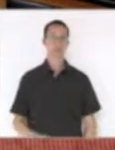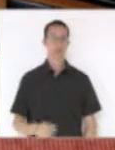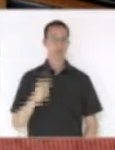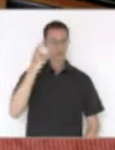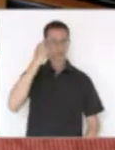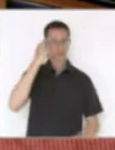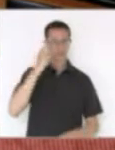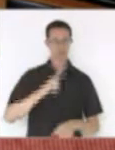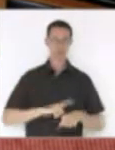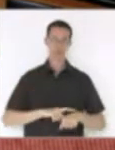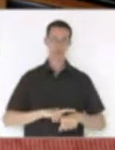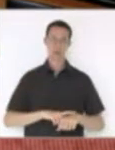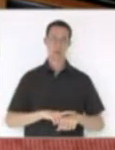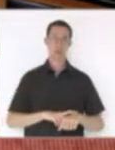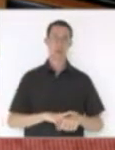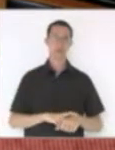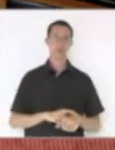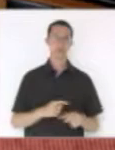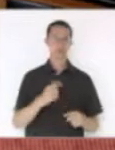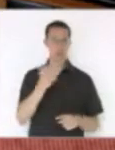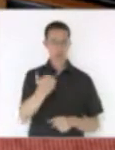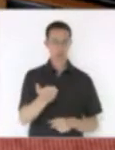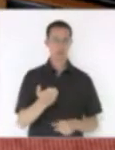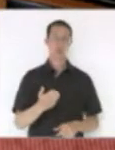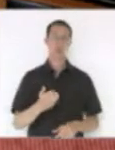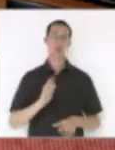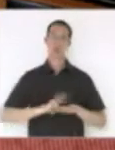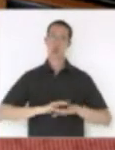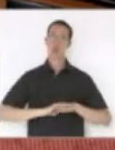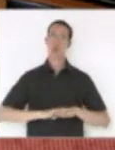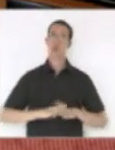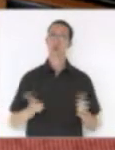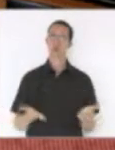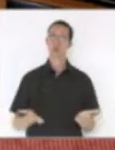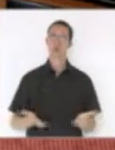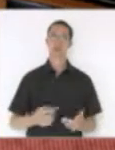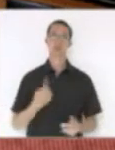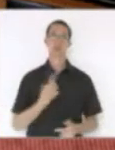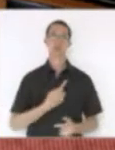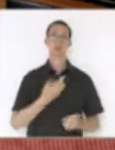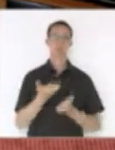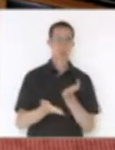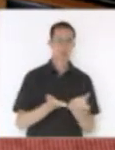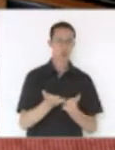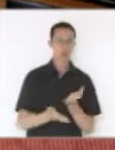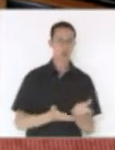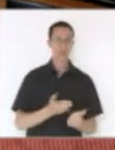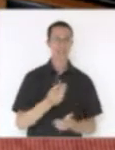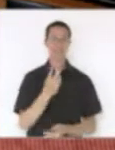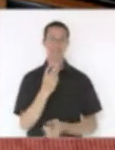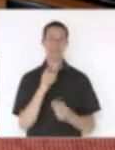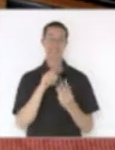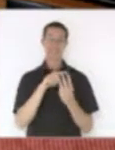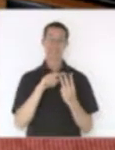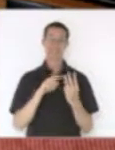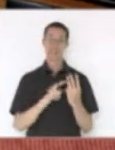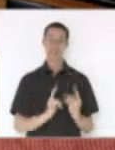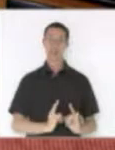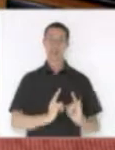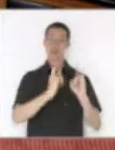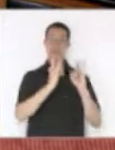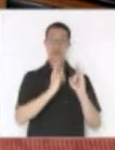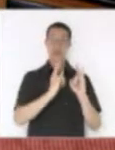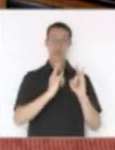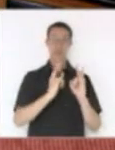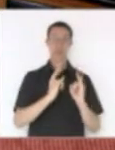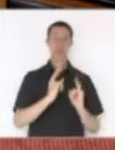presidente. Sou com coragem, sou uma atitude. Porque nós estamos agradando três prédios e estamos deixando de